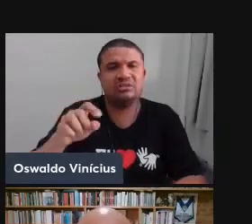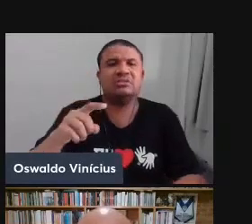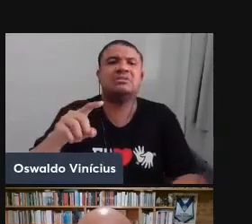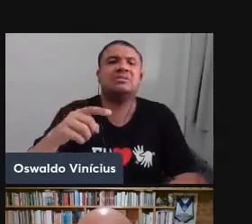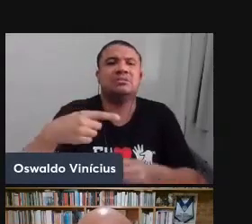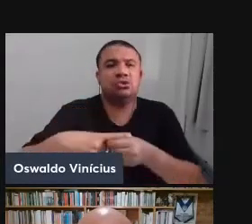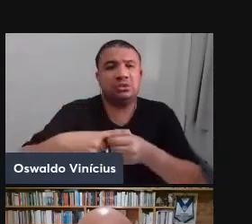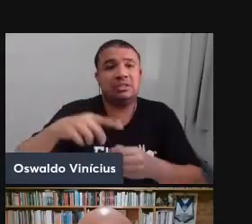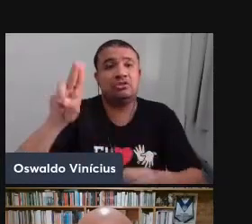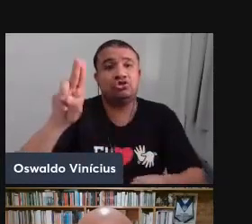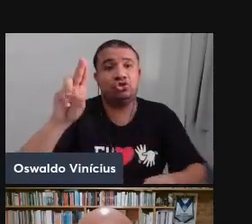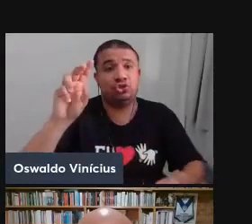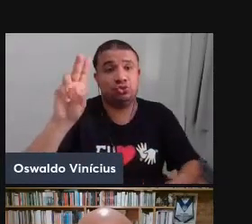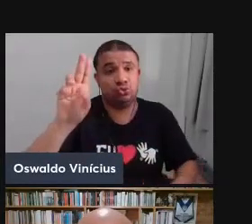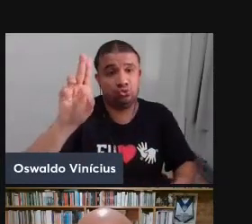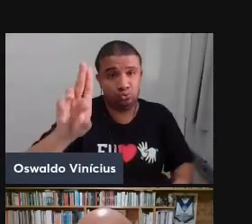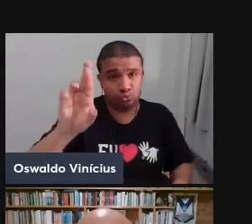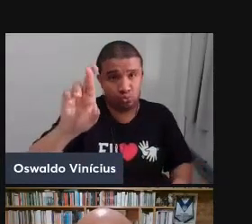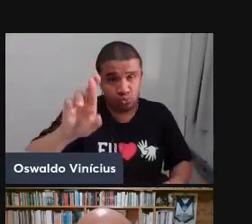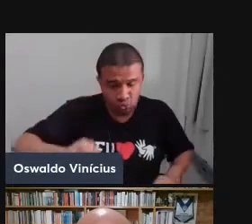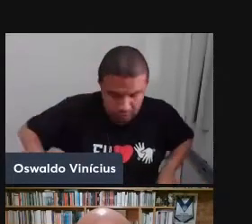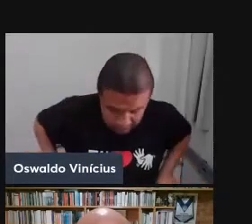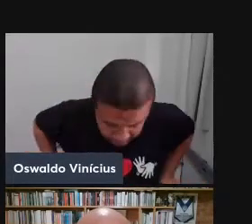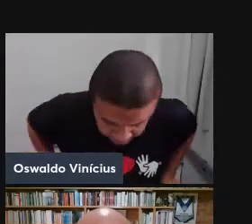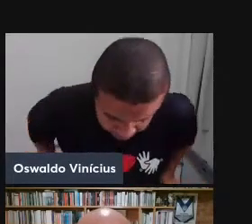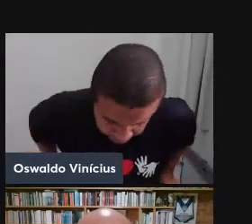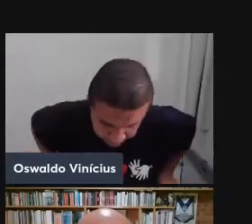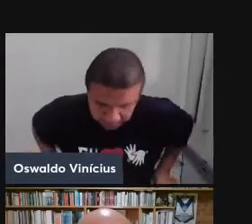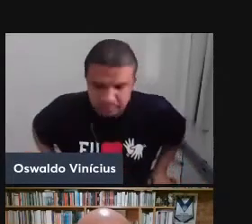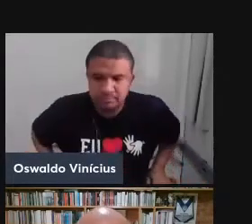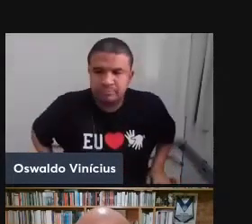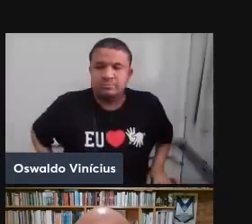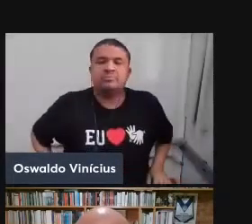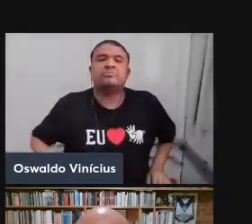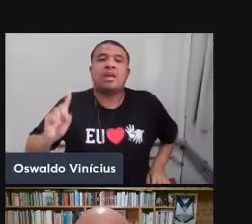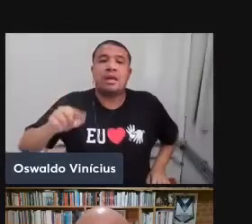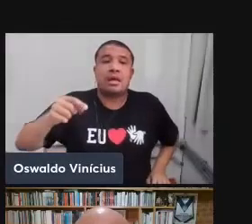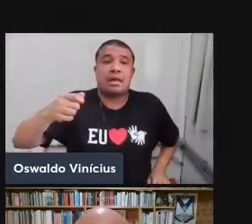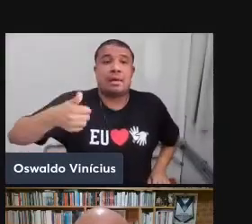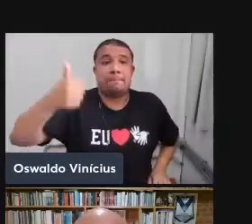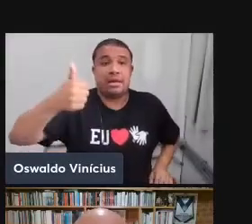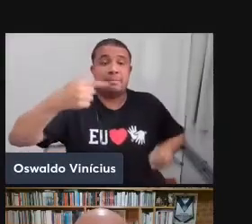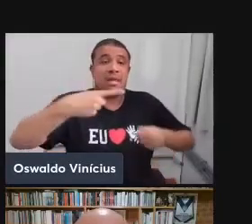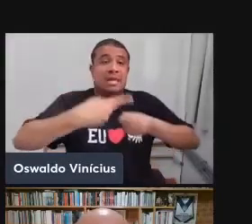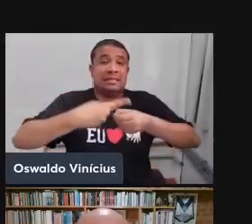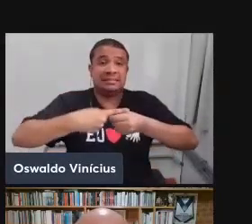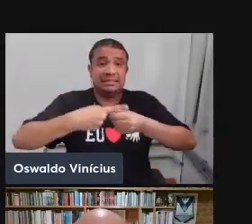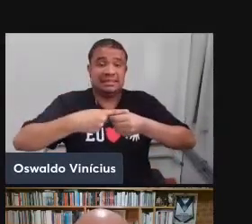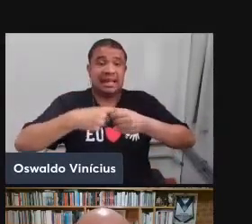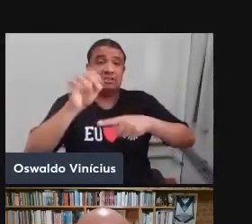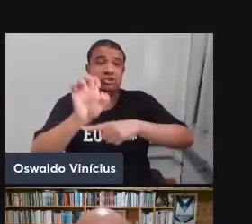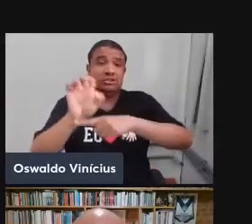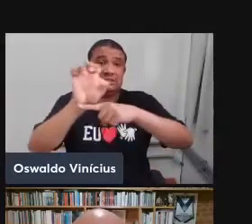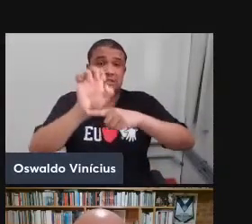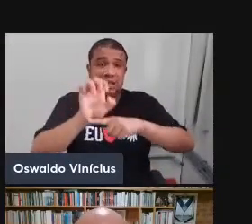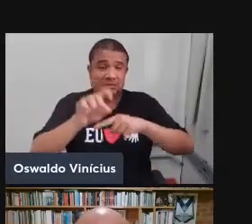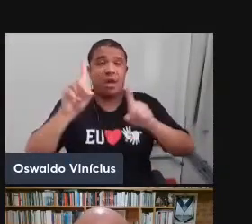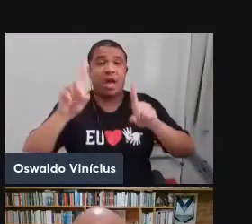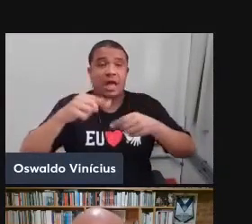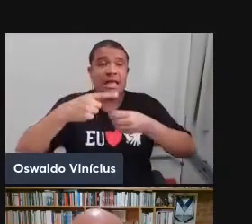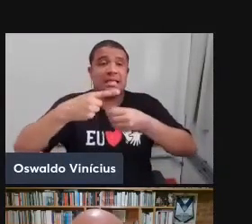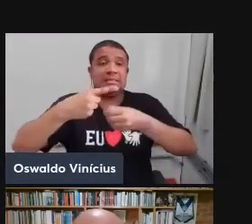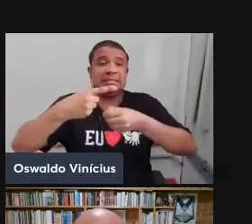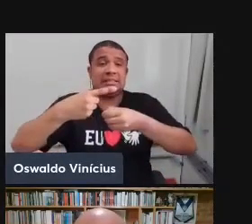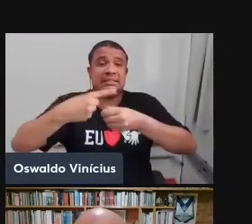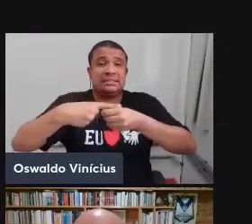que é considerada na história humana como a primeira cidade-Estado, e essa cidade que se